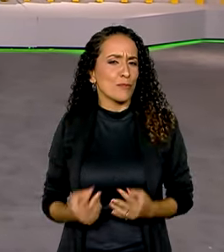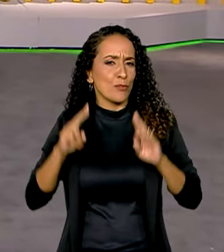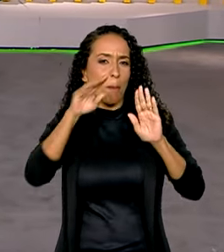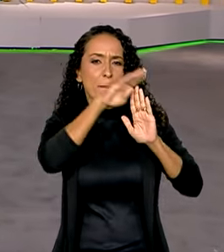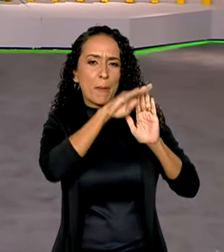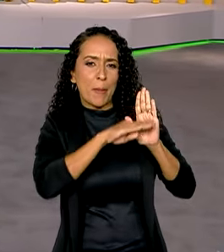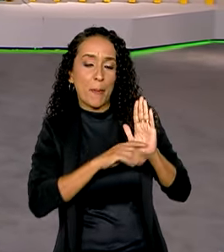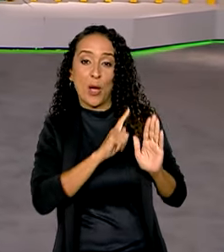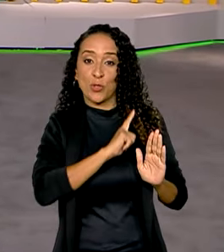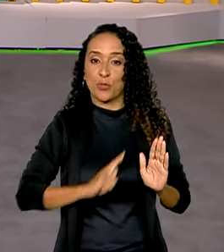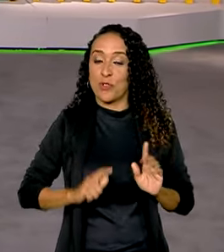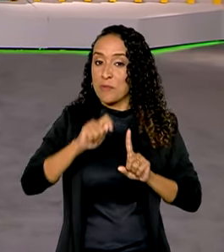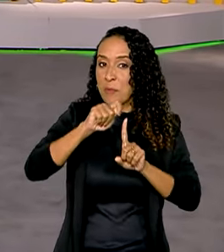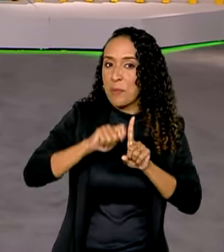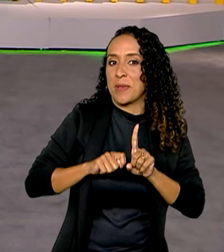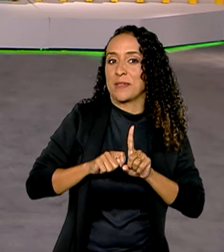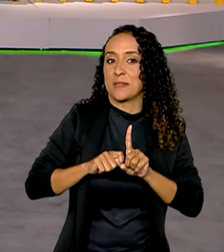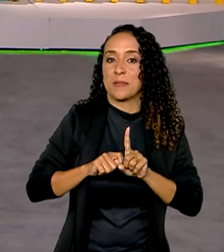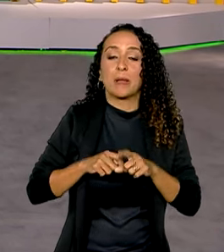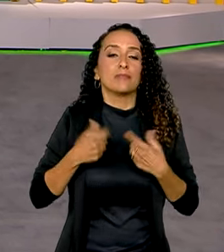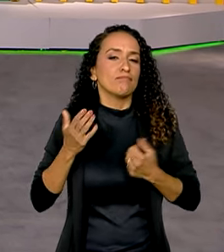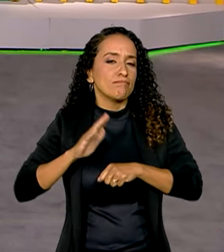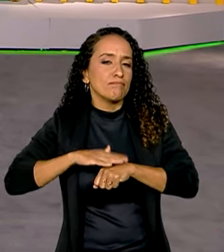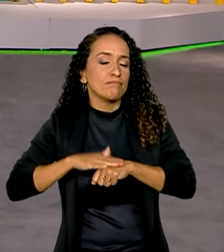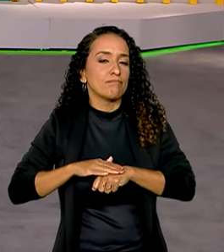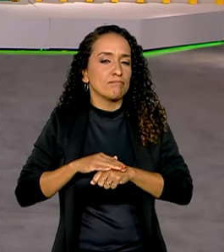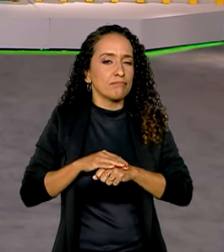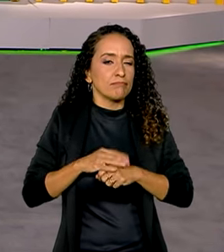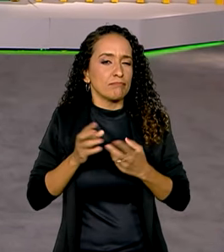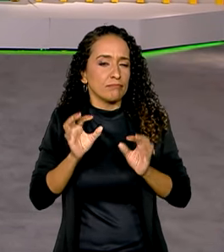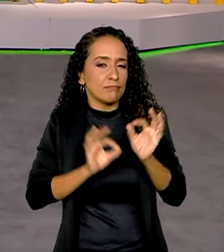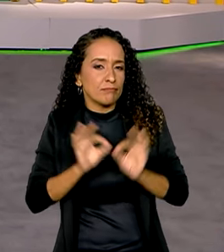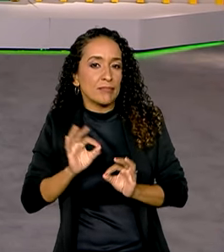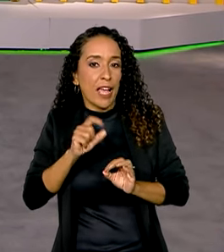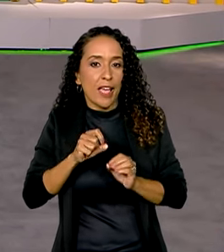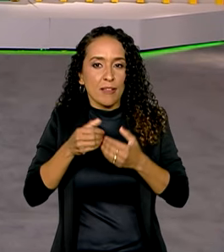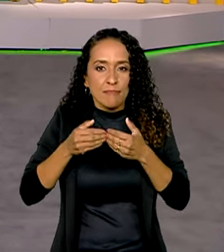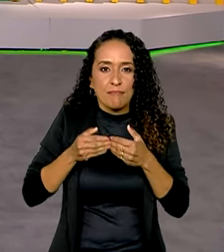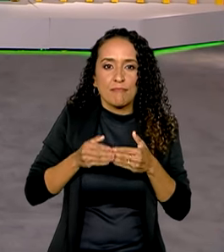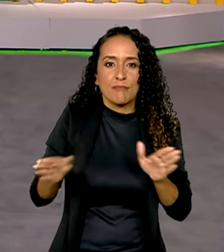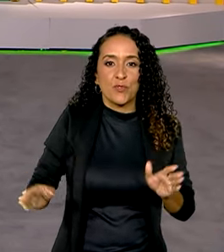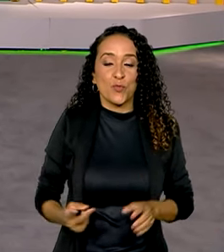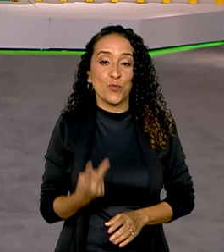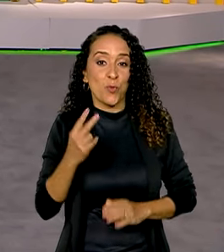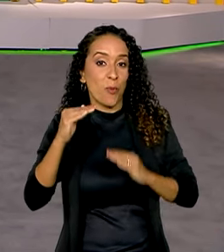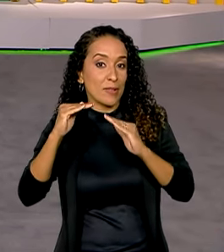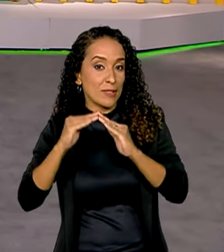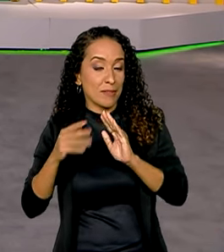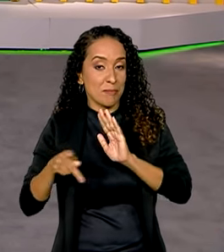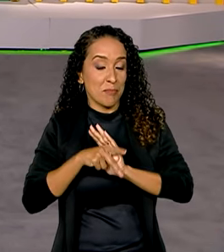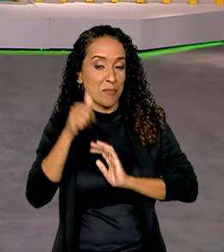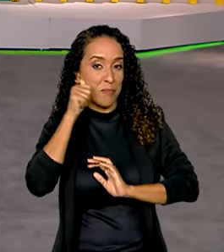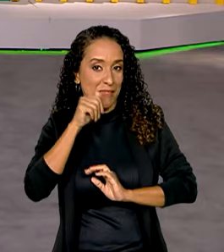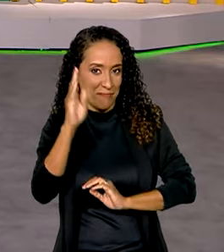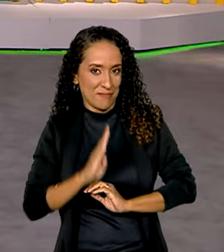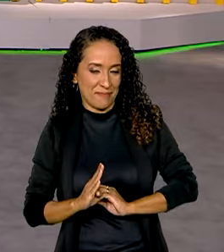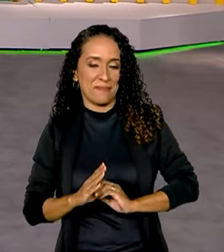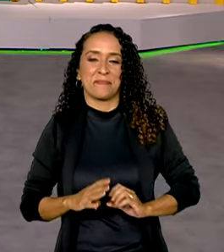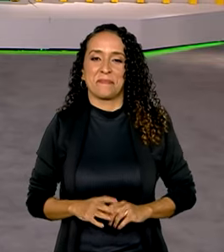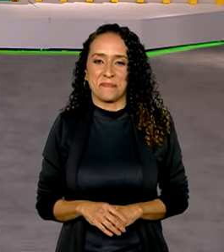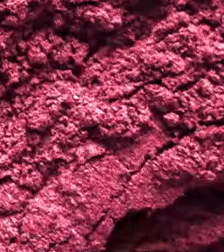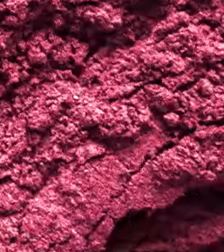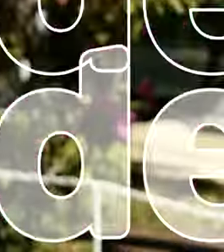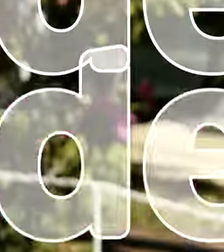programação do governo para o mês. Uma das ações previstas é a inauguração de duas casas da mulher brasileira.